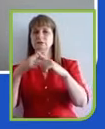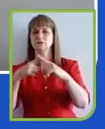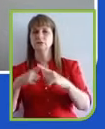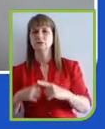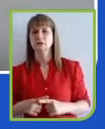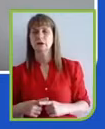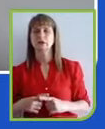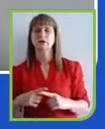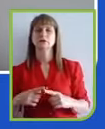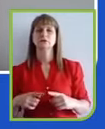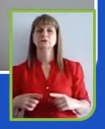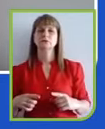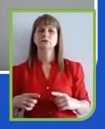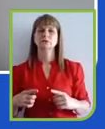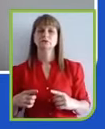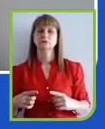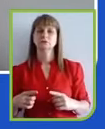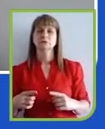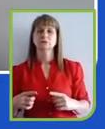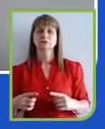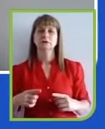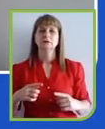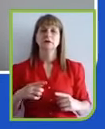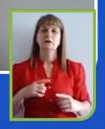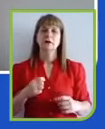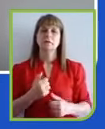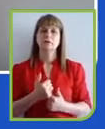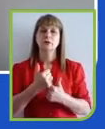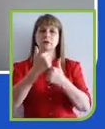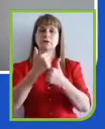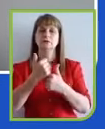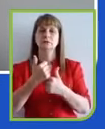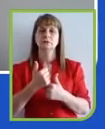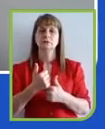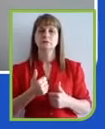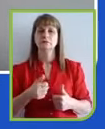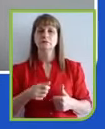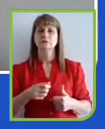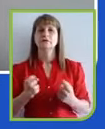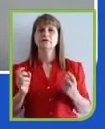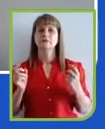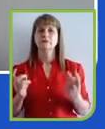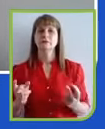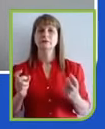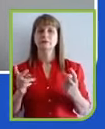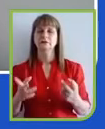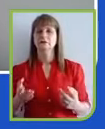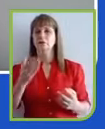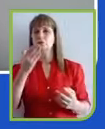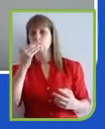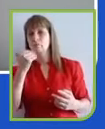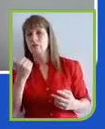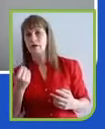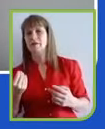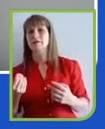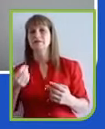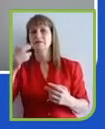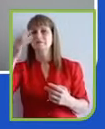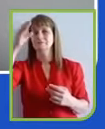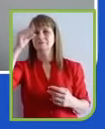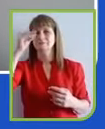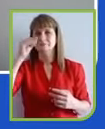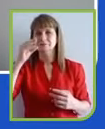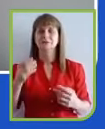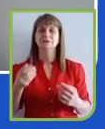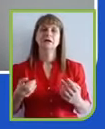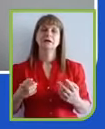cerveja apoiando bares, restaurantes, vendendo jantares, vendendo cerveja futura para gerar fluxo de caixa, mas isso